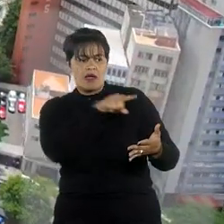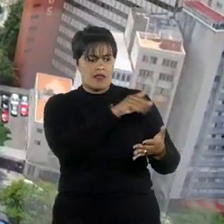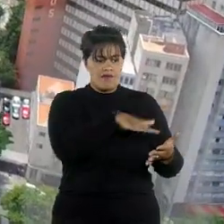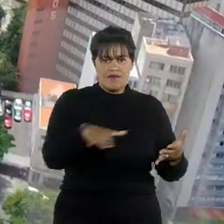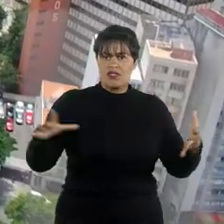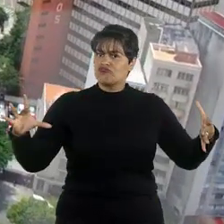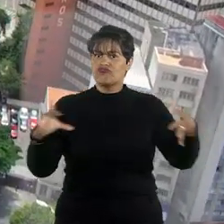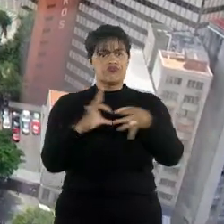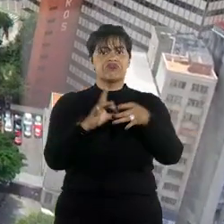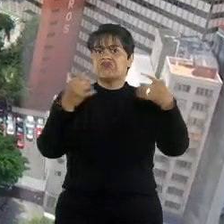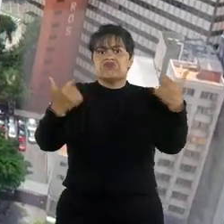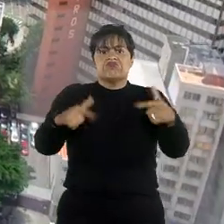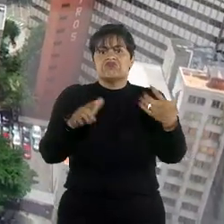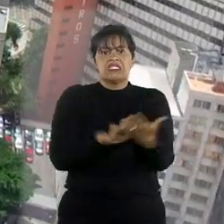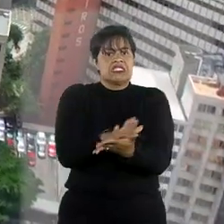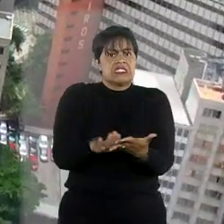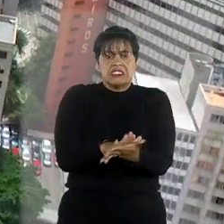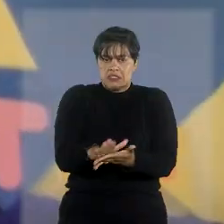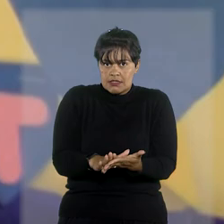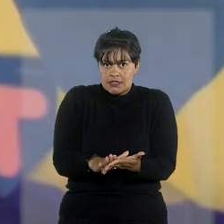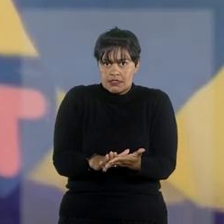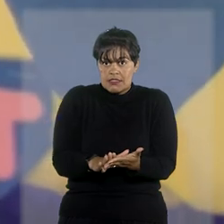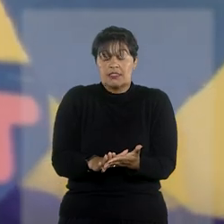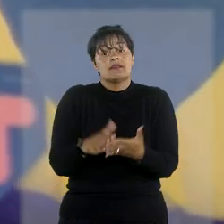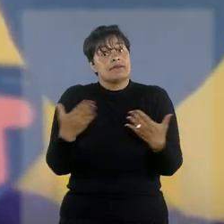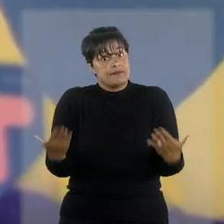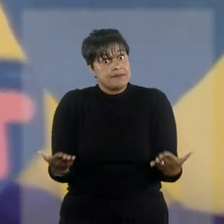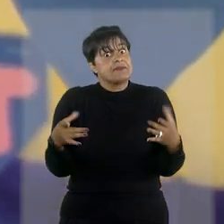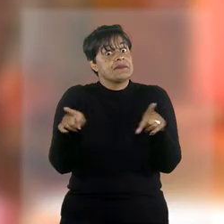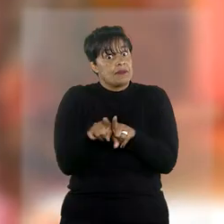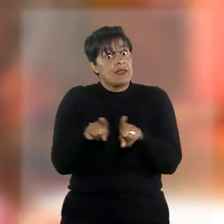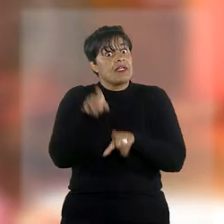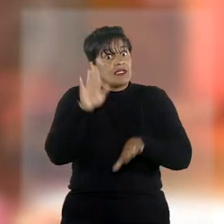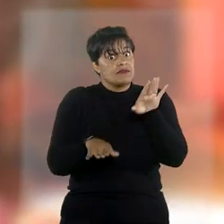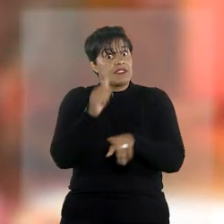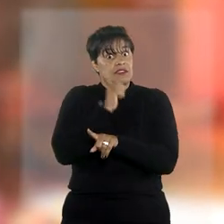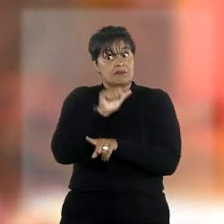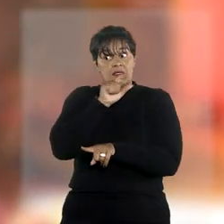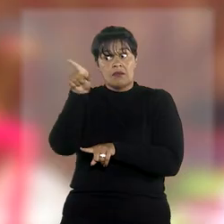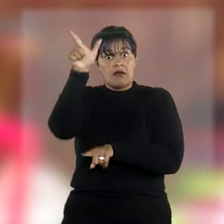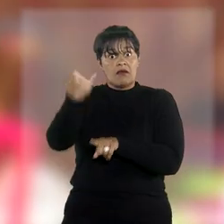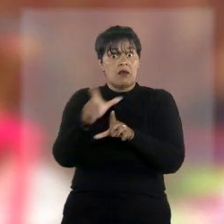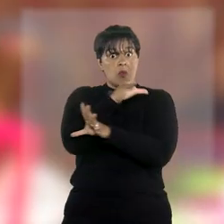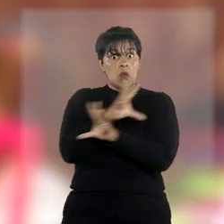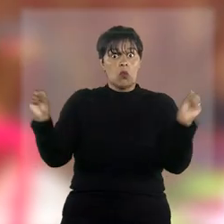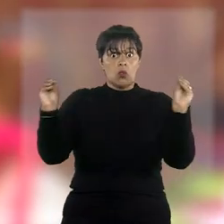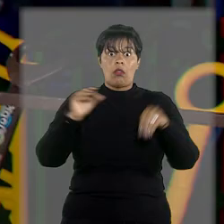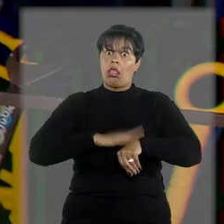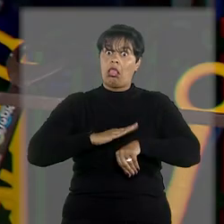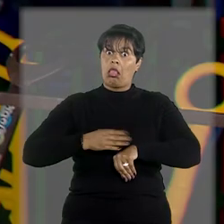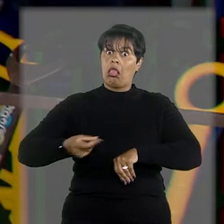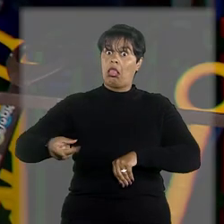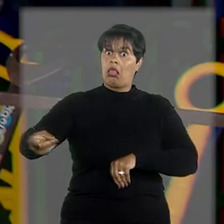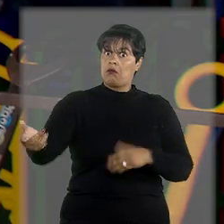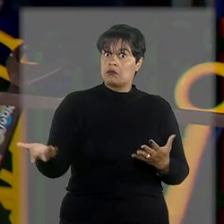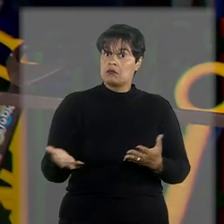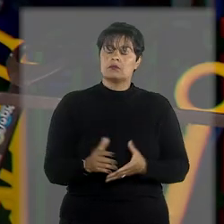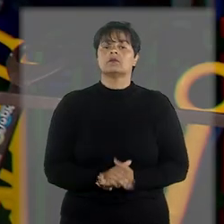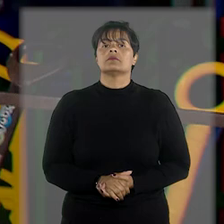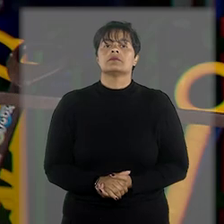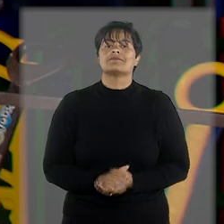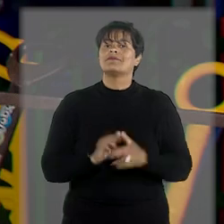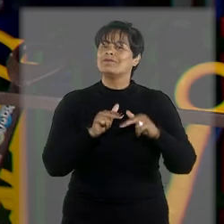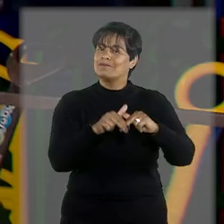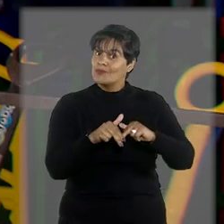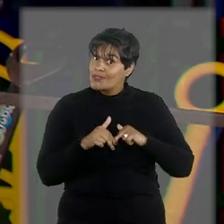entre a genitora e a criança, inclusive com episódios de desaparecimento da mãe por algum tempo. Em razão desse